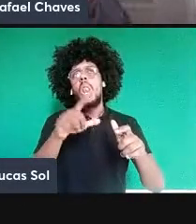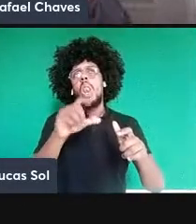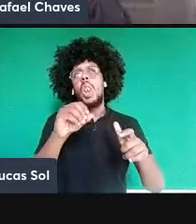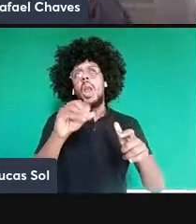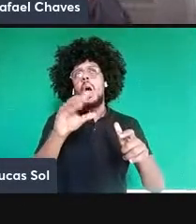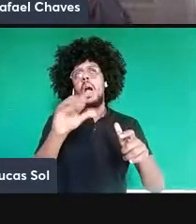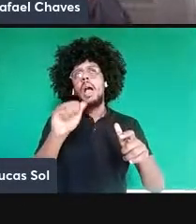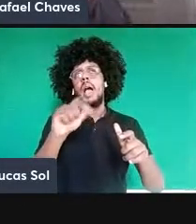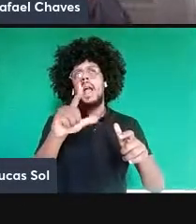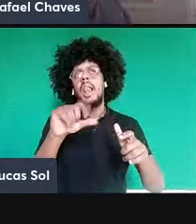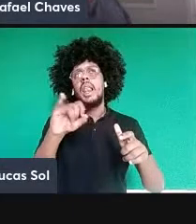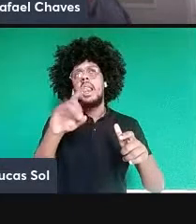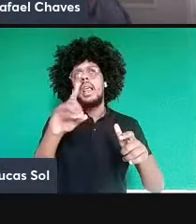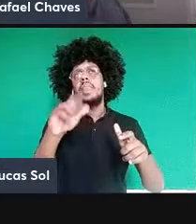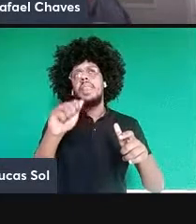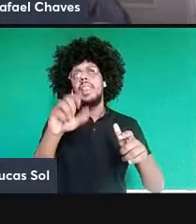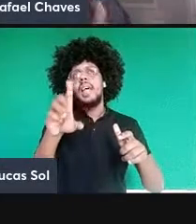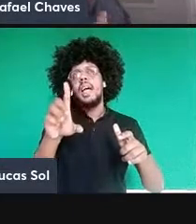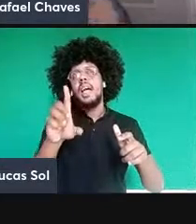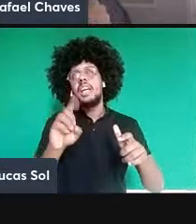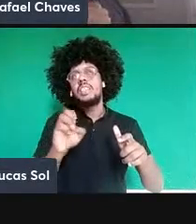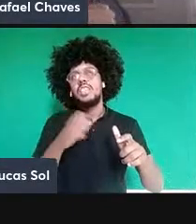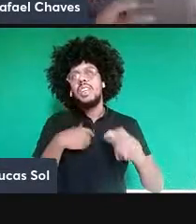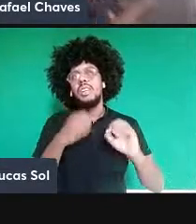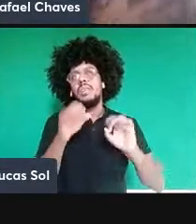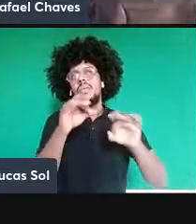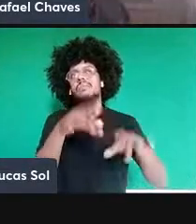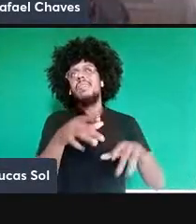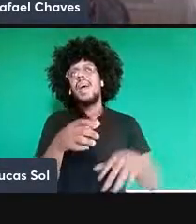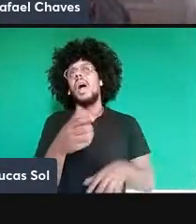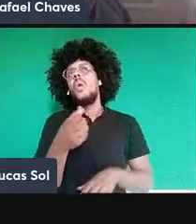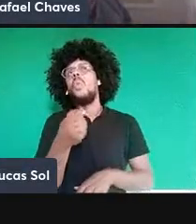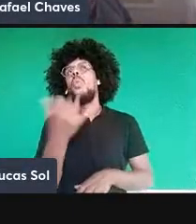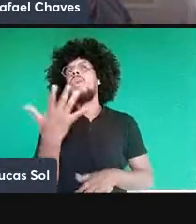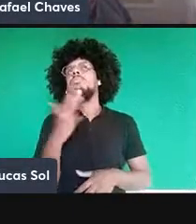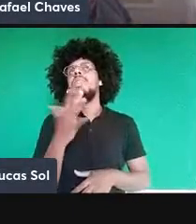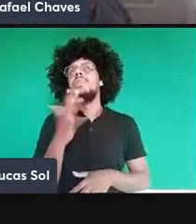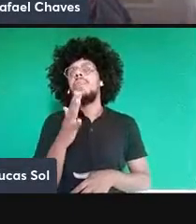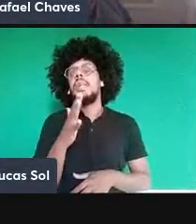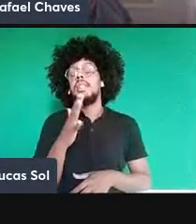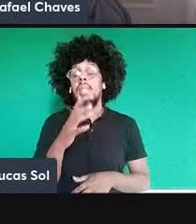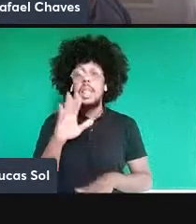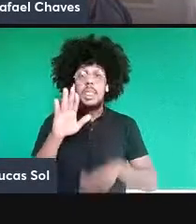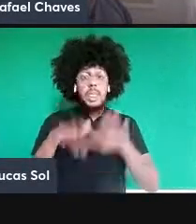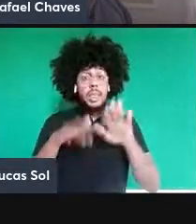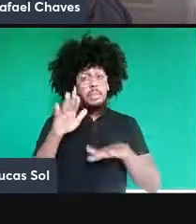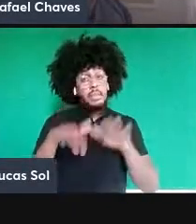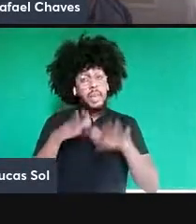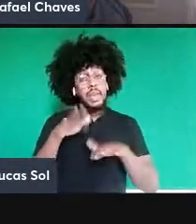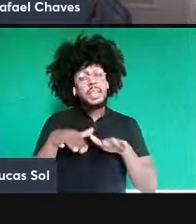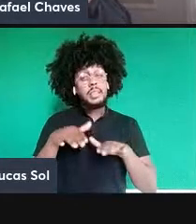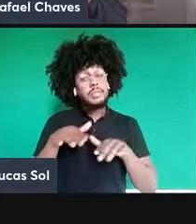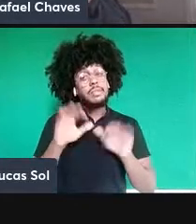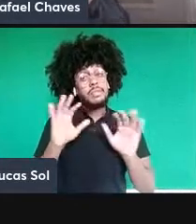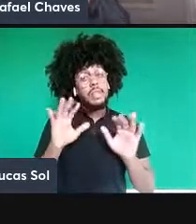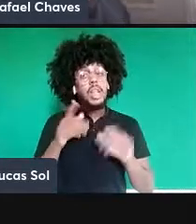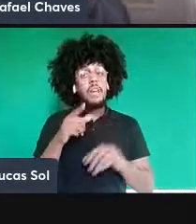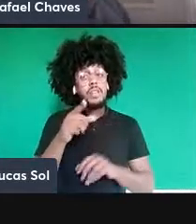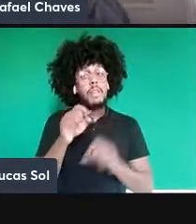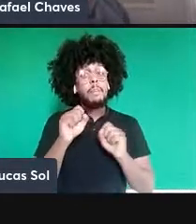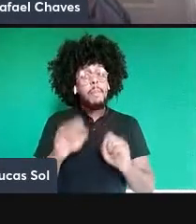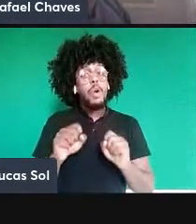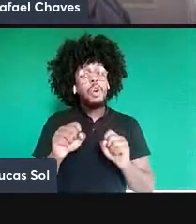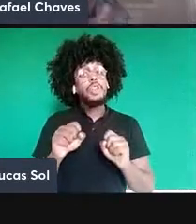violação de uma desigualdade de Bell. E a resposta de novo é que dependendo do cenário basta abrir mão pouco. em outros casos você tem que